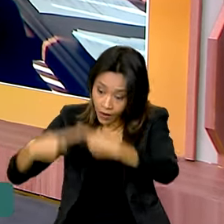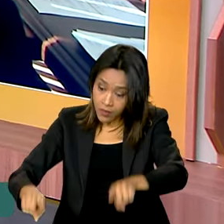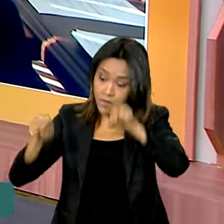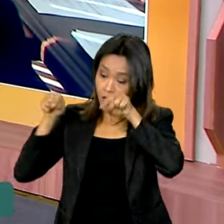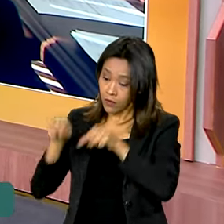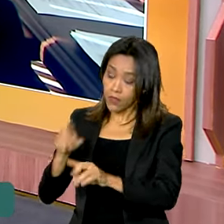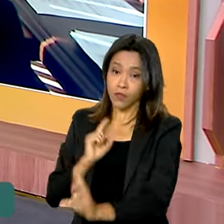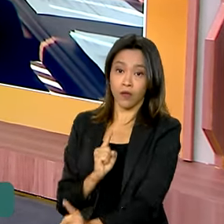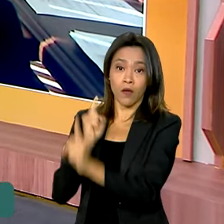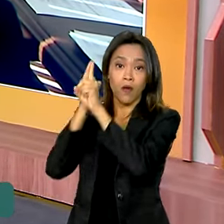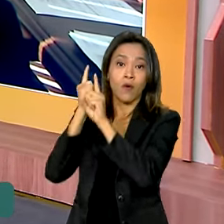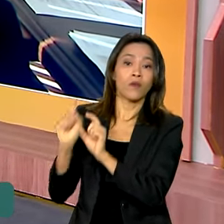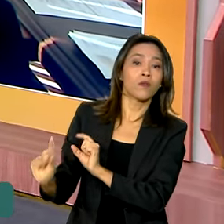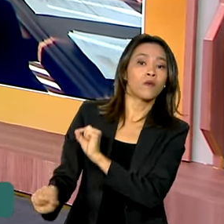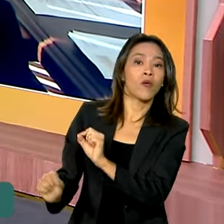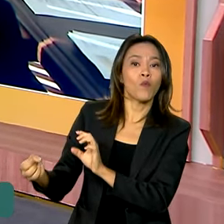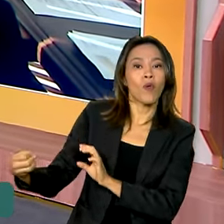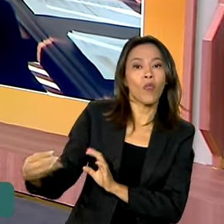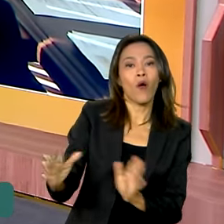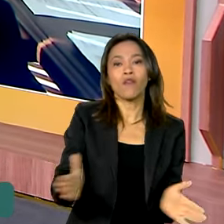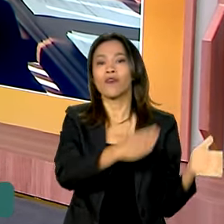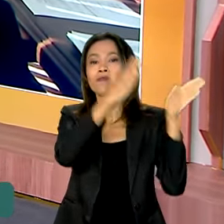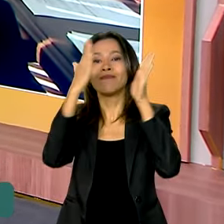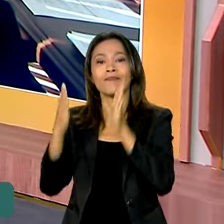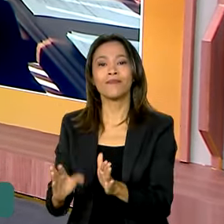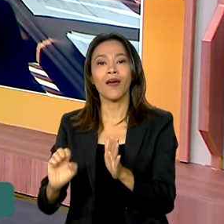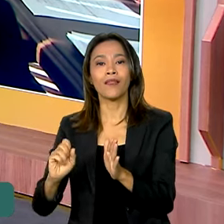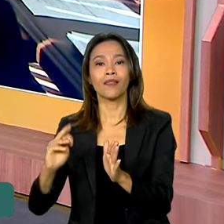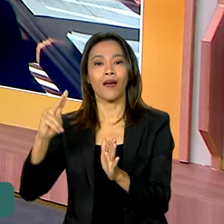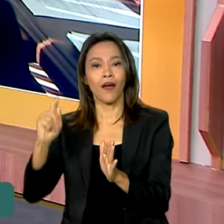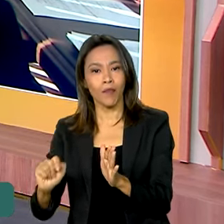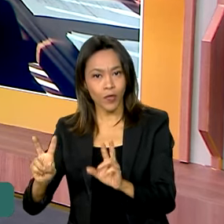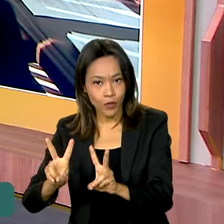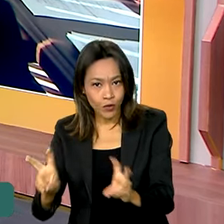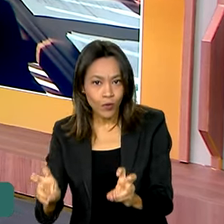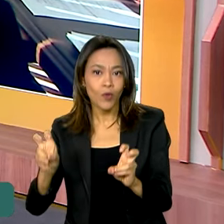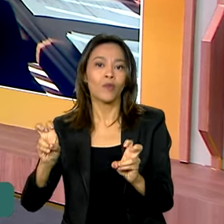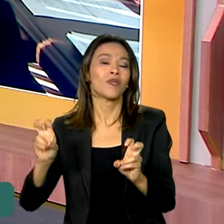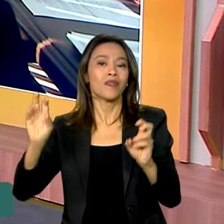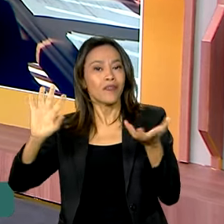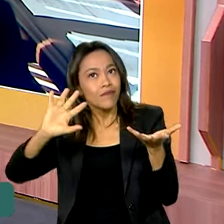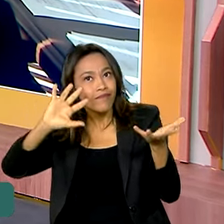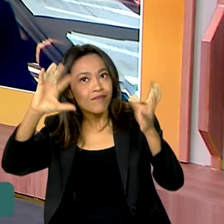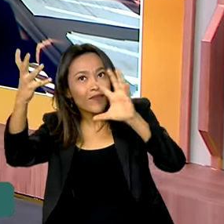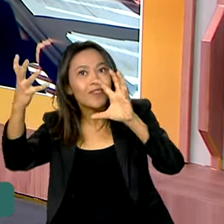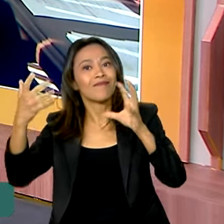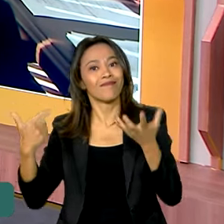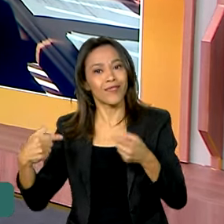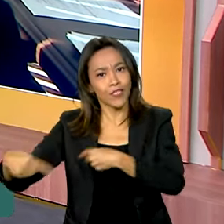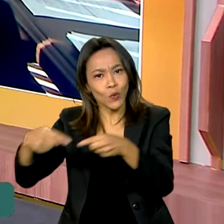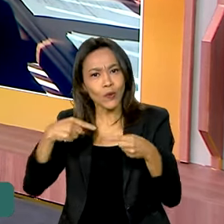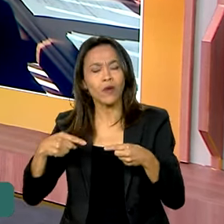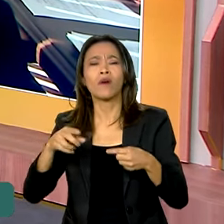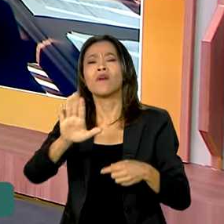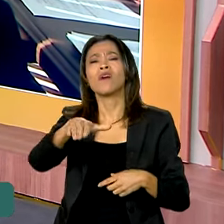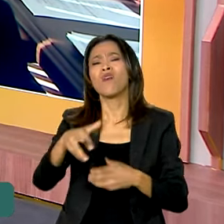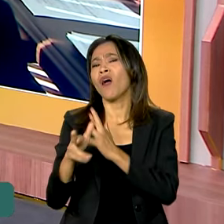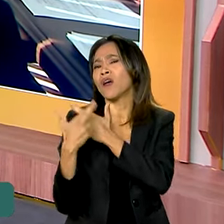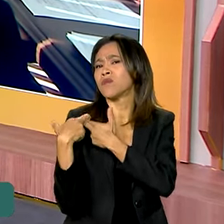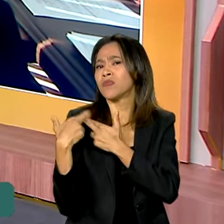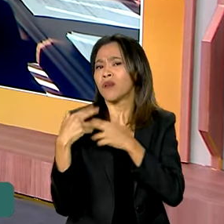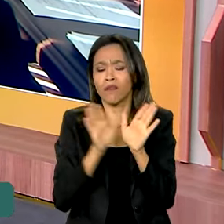nova etapa do plano clima participativo. Eu queria saber qual é o papel desse Fórum para a gente